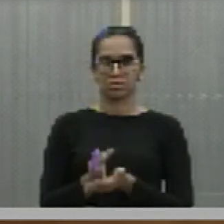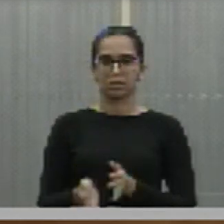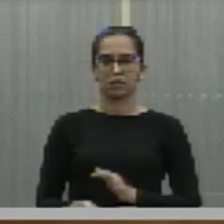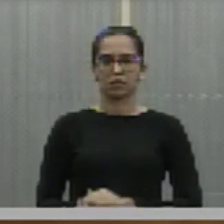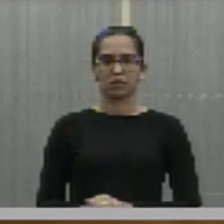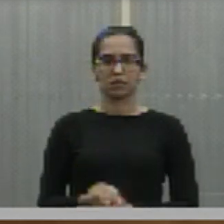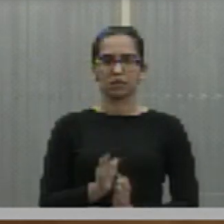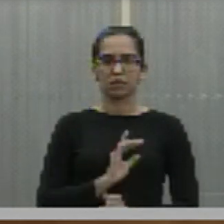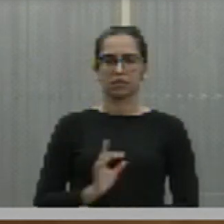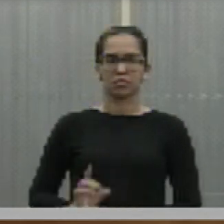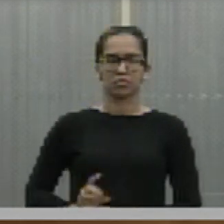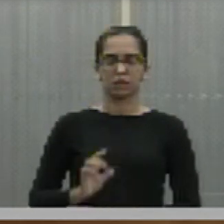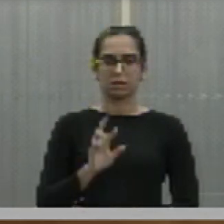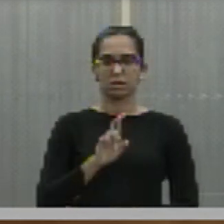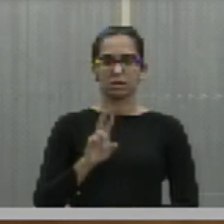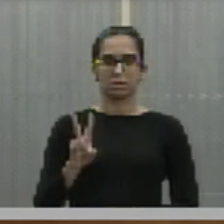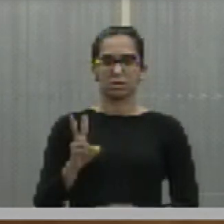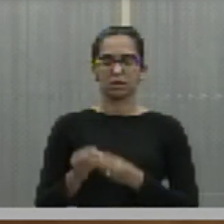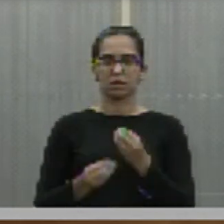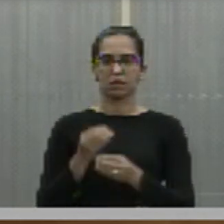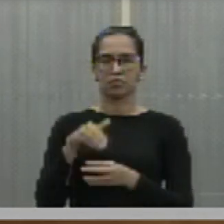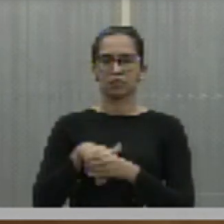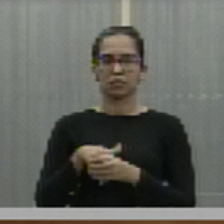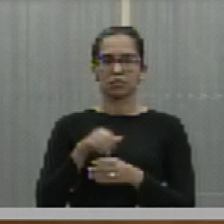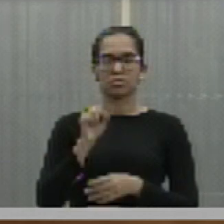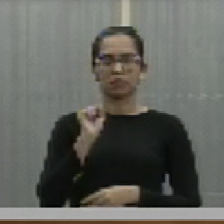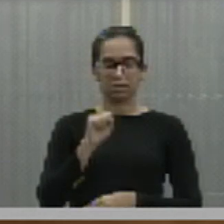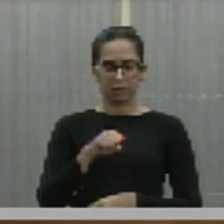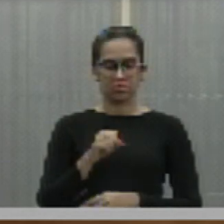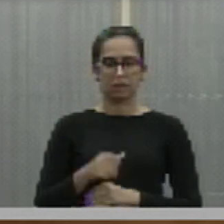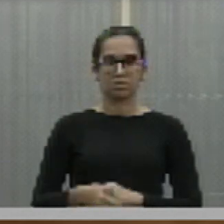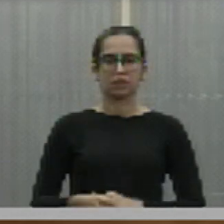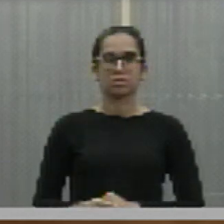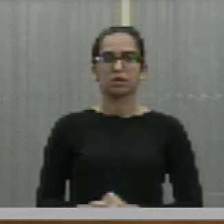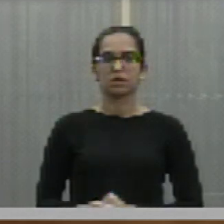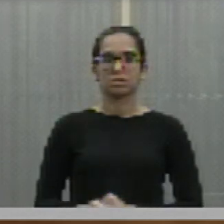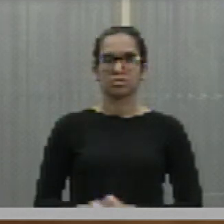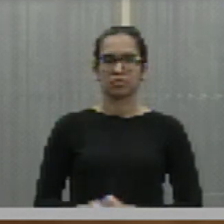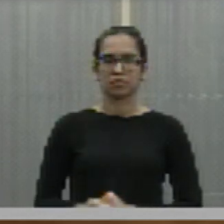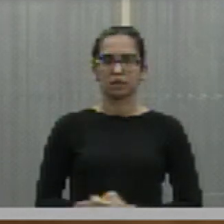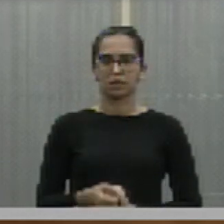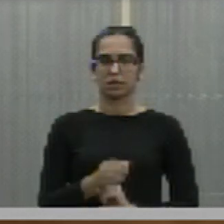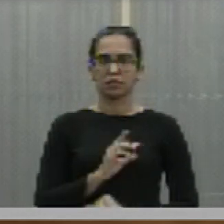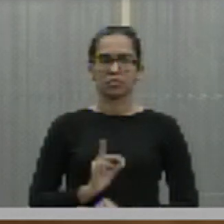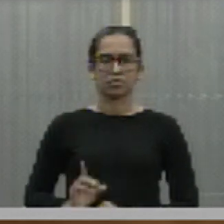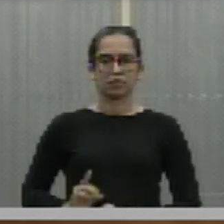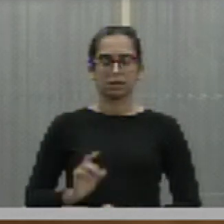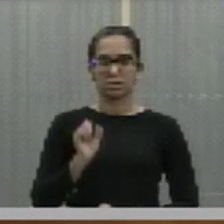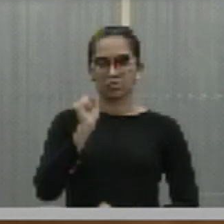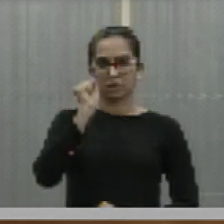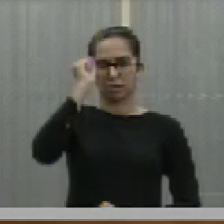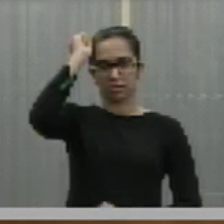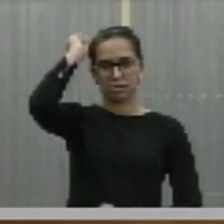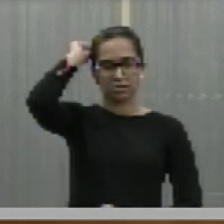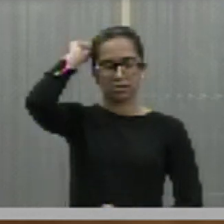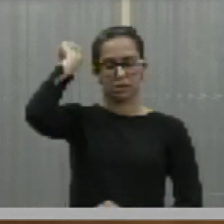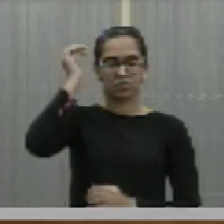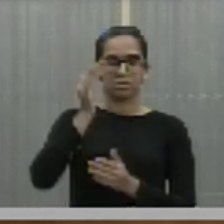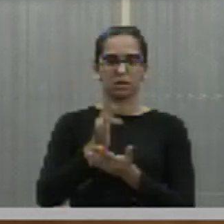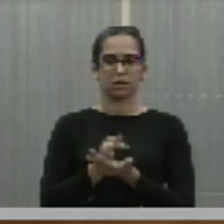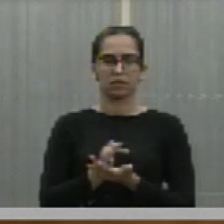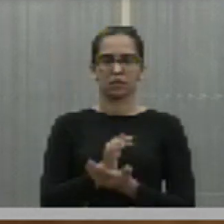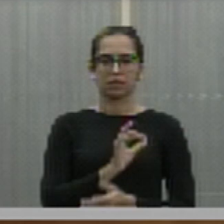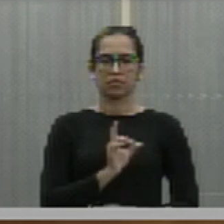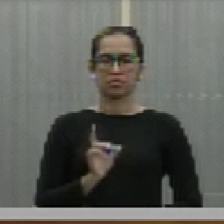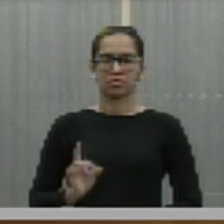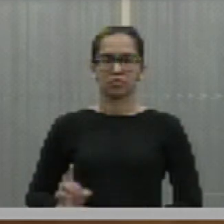Deputado Rubens Vieira, como vota? Sim. Deputado Severo Eulalho, ausente.